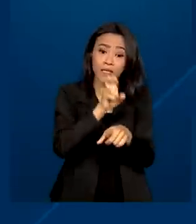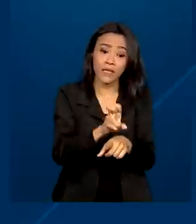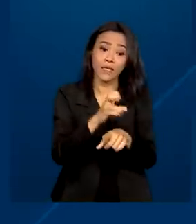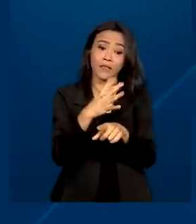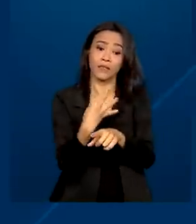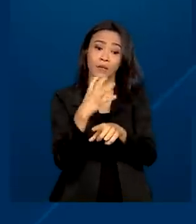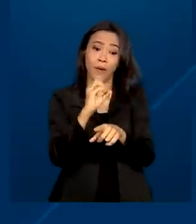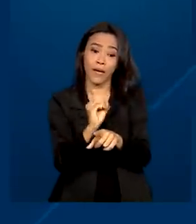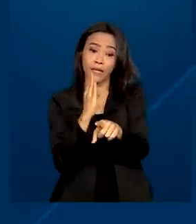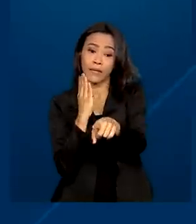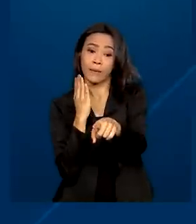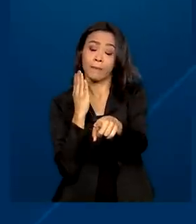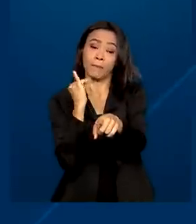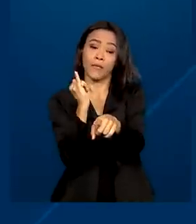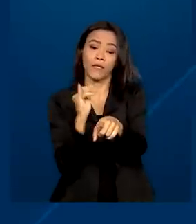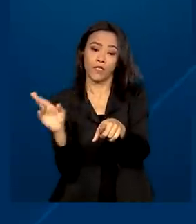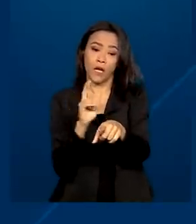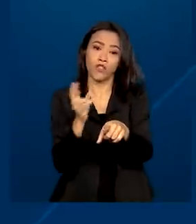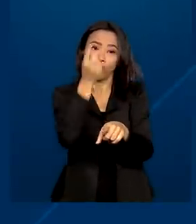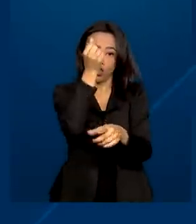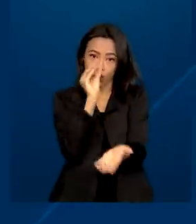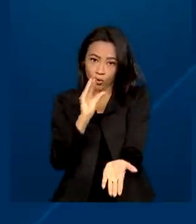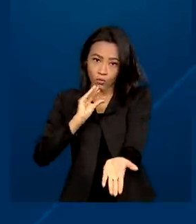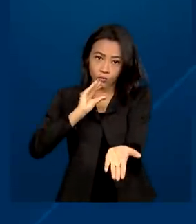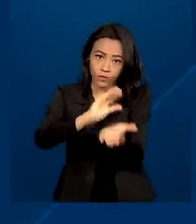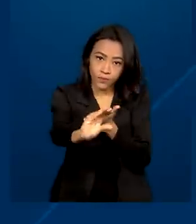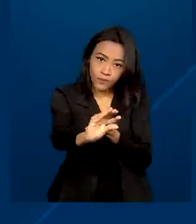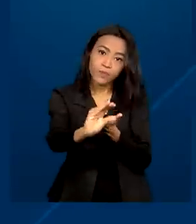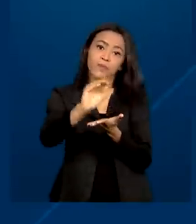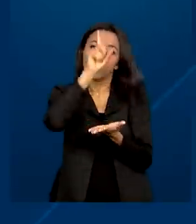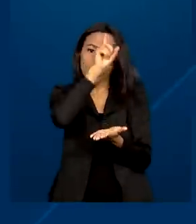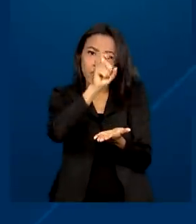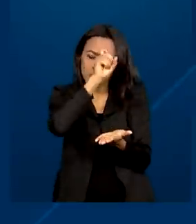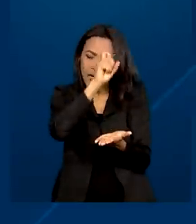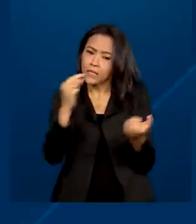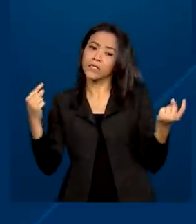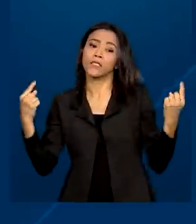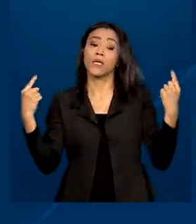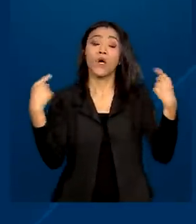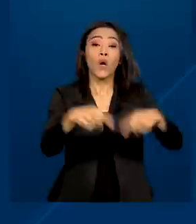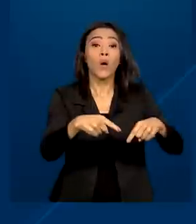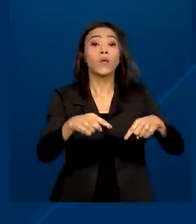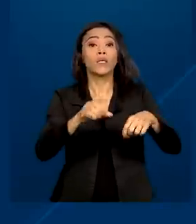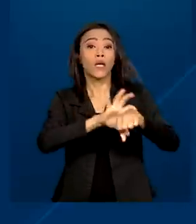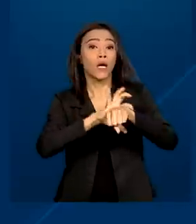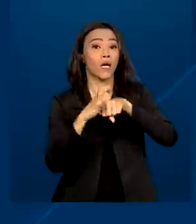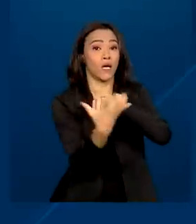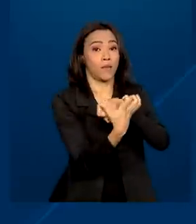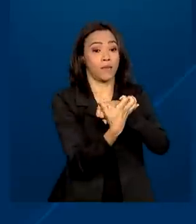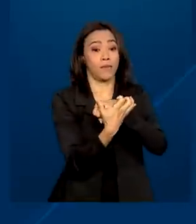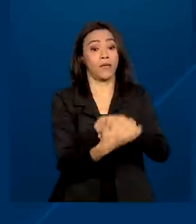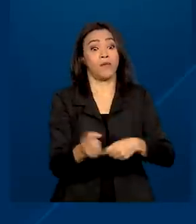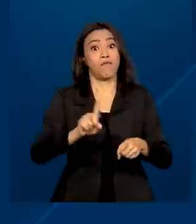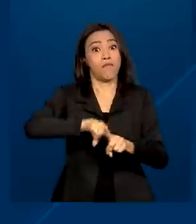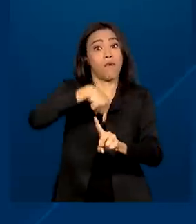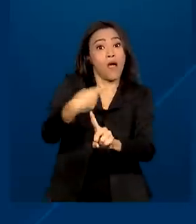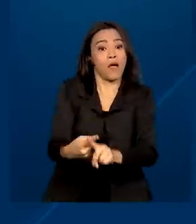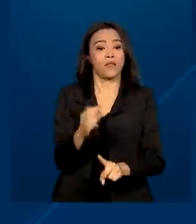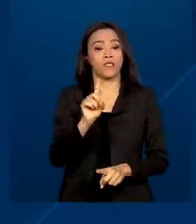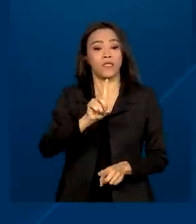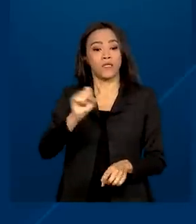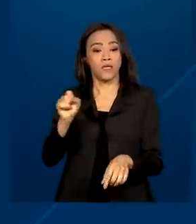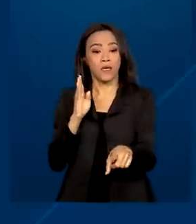de reais foram investidos no SUS para combater a pandemia da Covid-19, sendo mais de 100